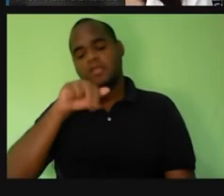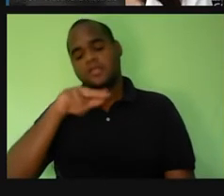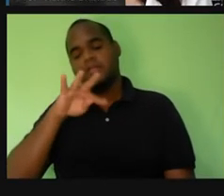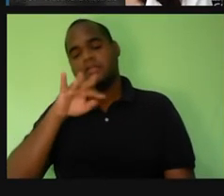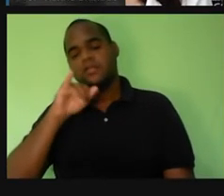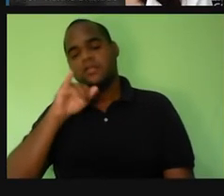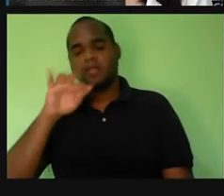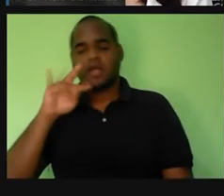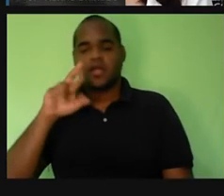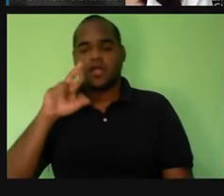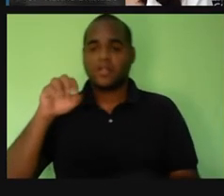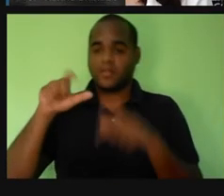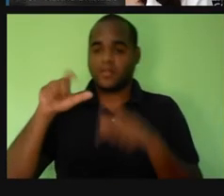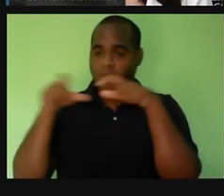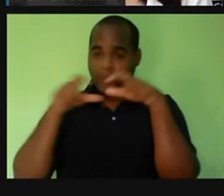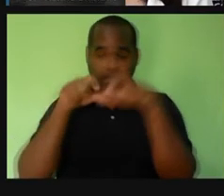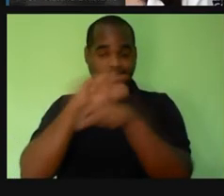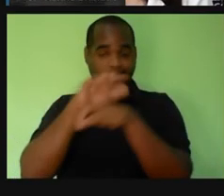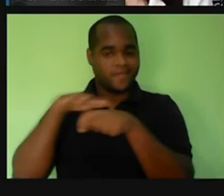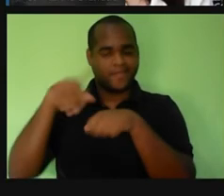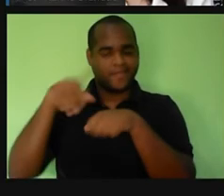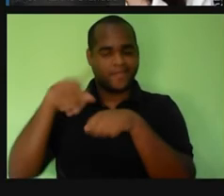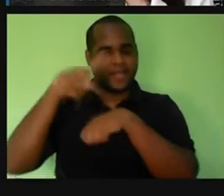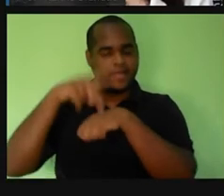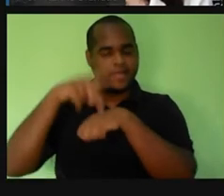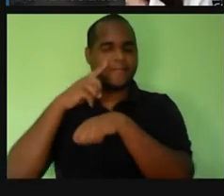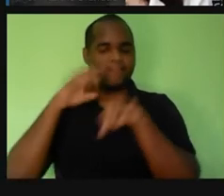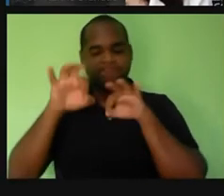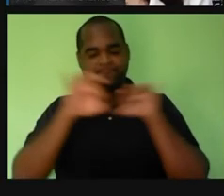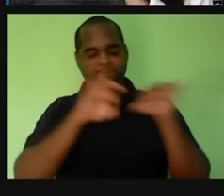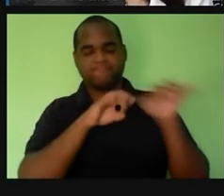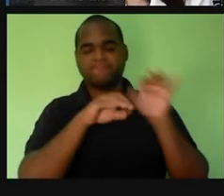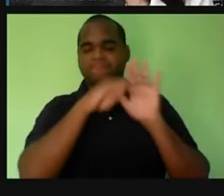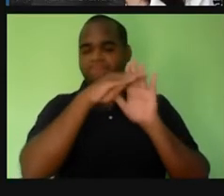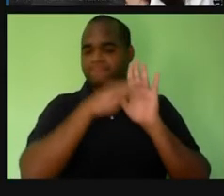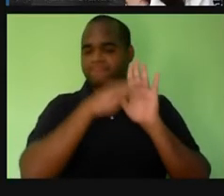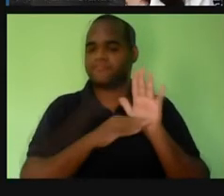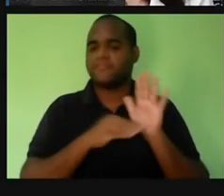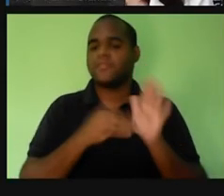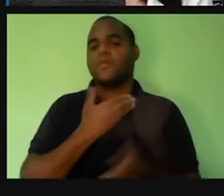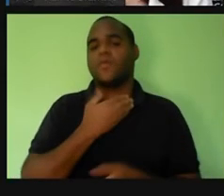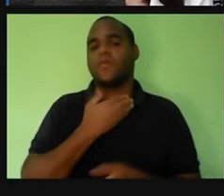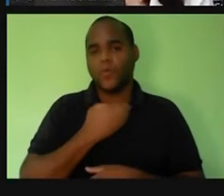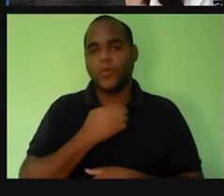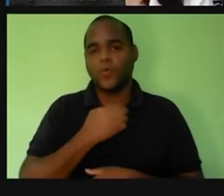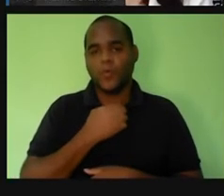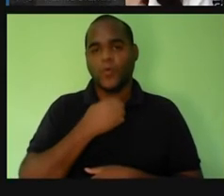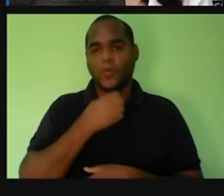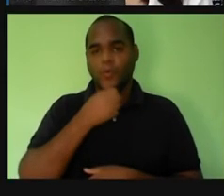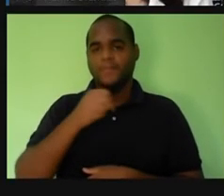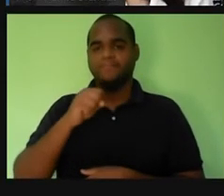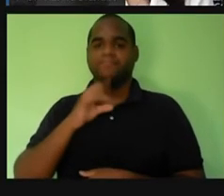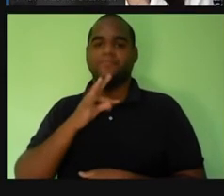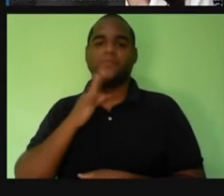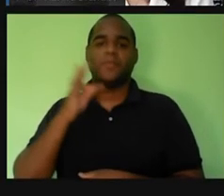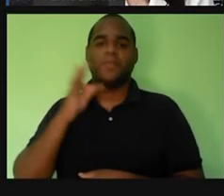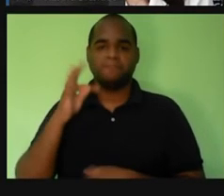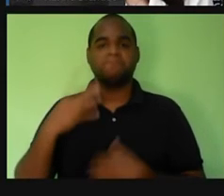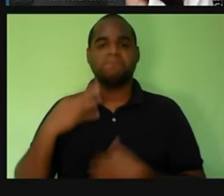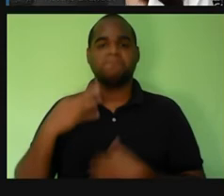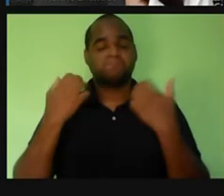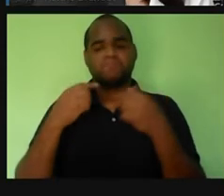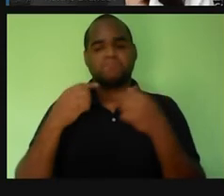Ele ainda procurou elaborar um plano de combate à tuberculose, mas não teve muito sucesso, né?